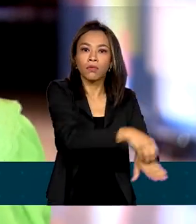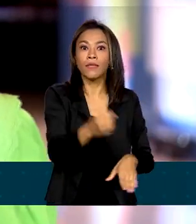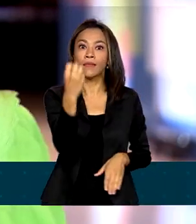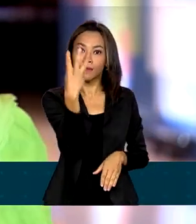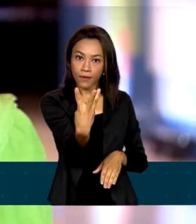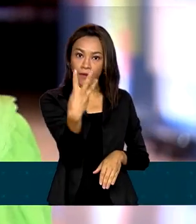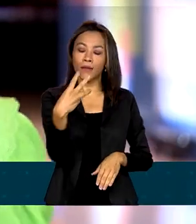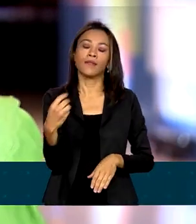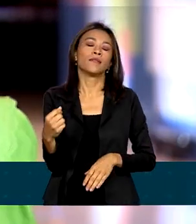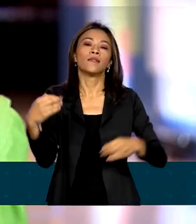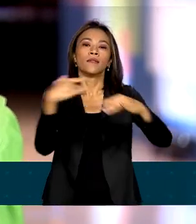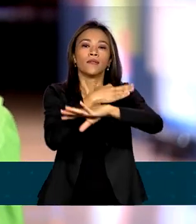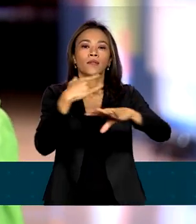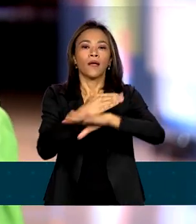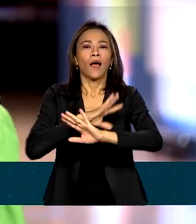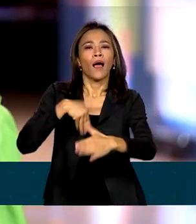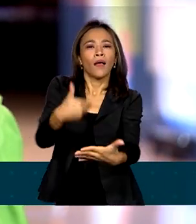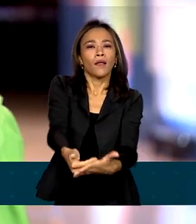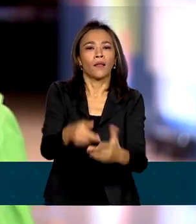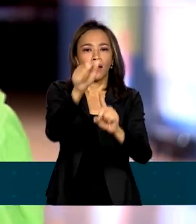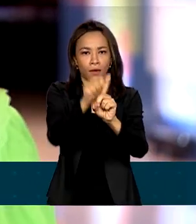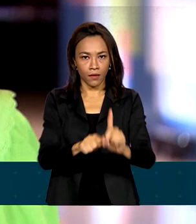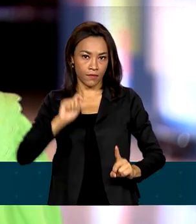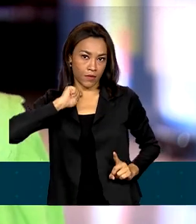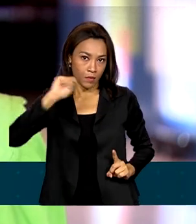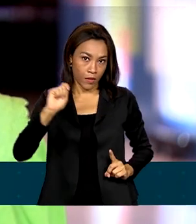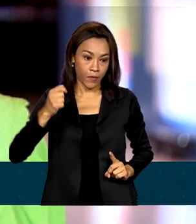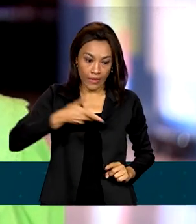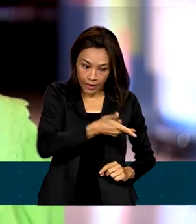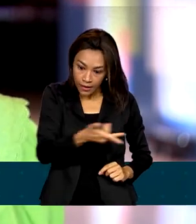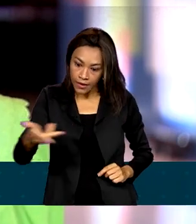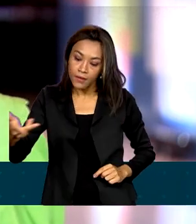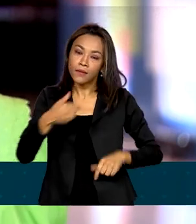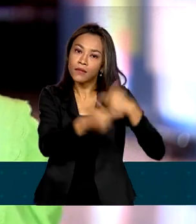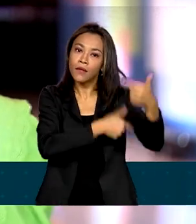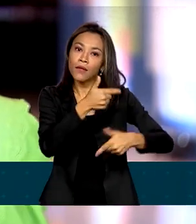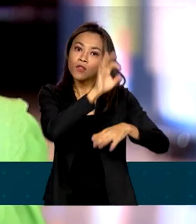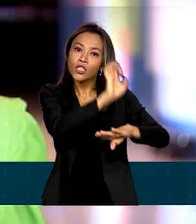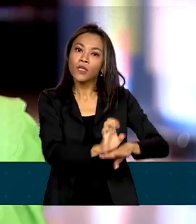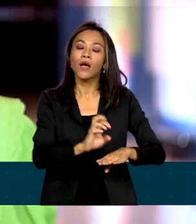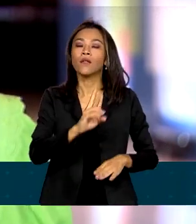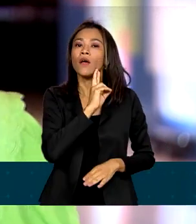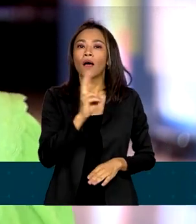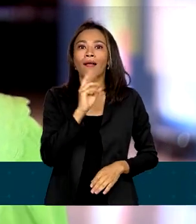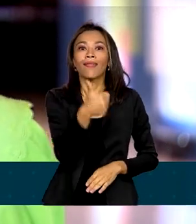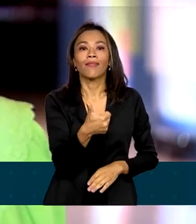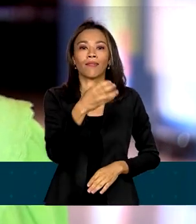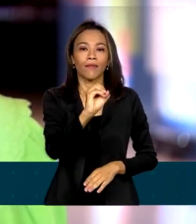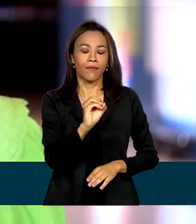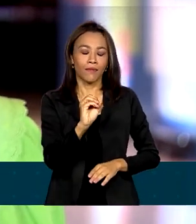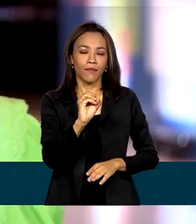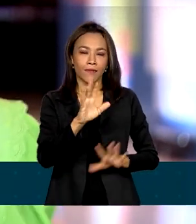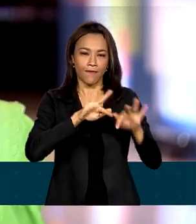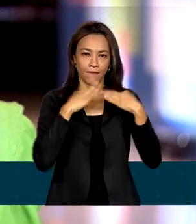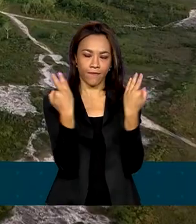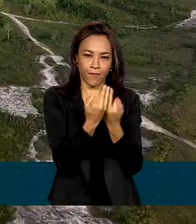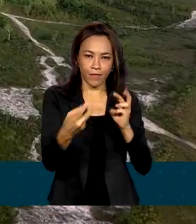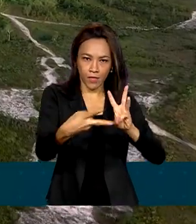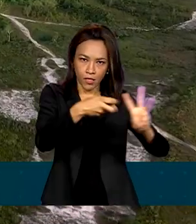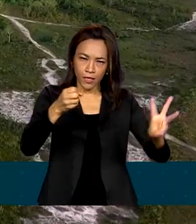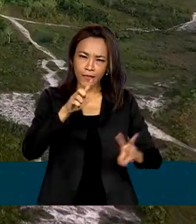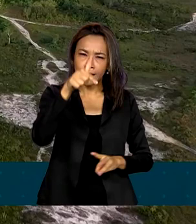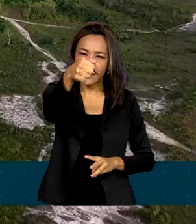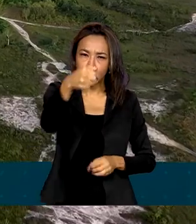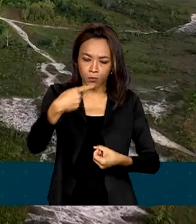abril. Ao todo, as ações em Roraima contemplam 10 mil famílias indígenas em sete municípios.